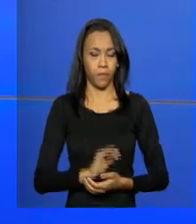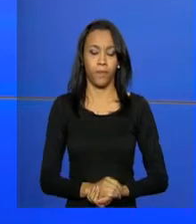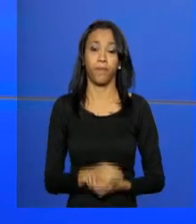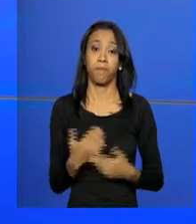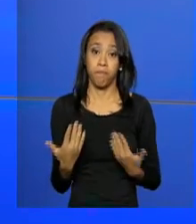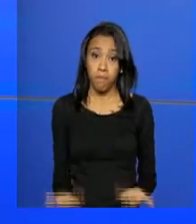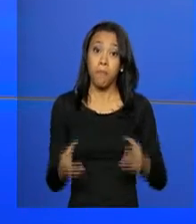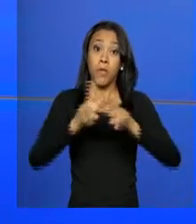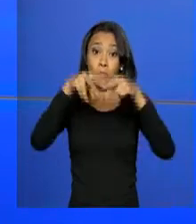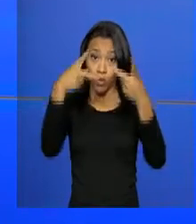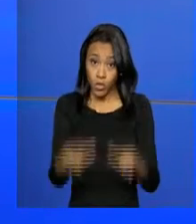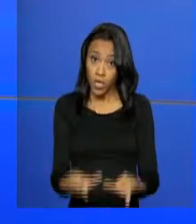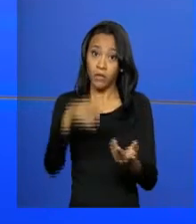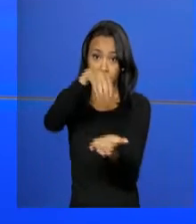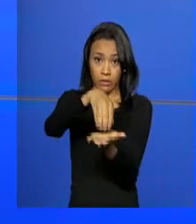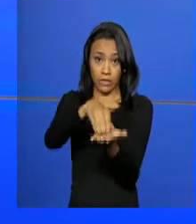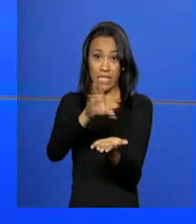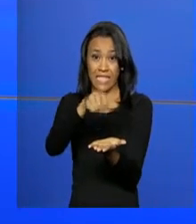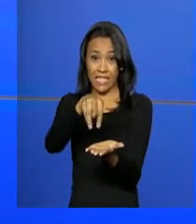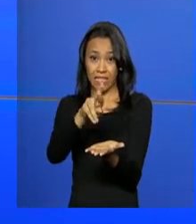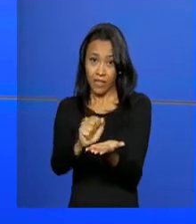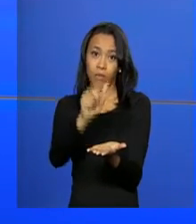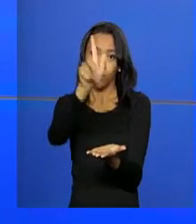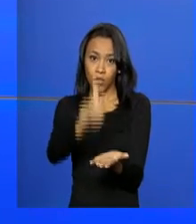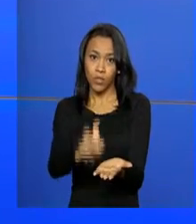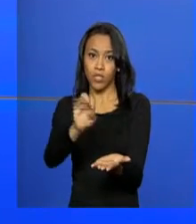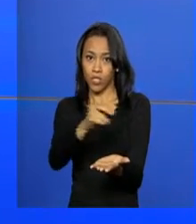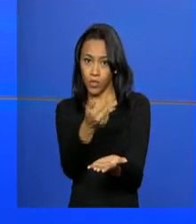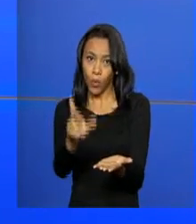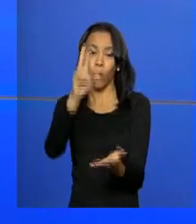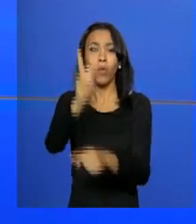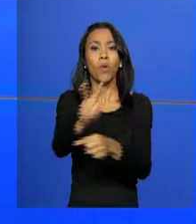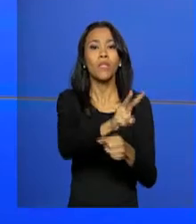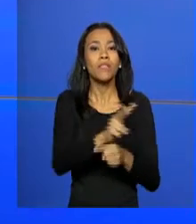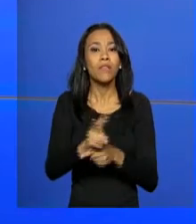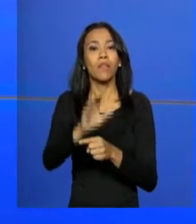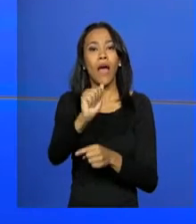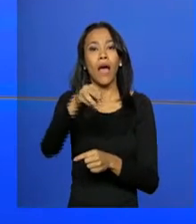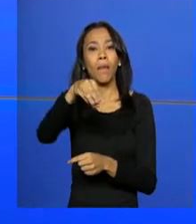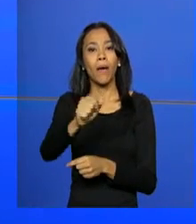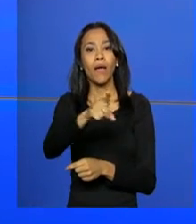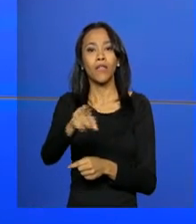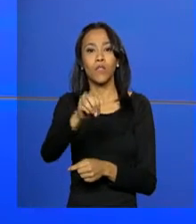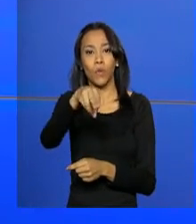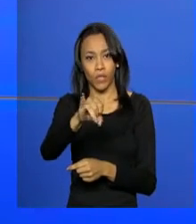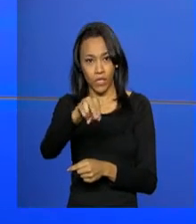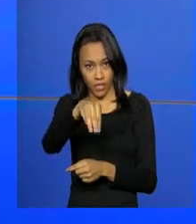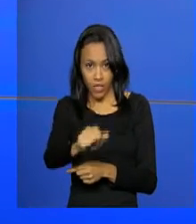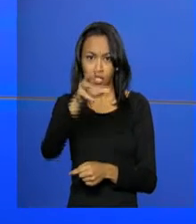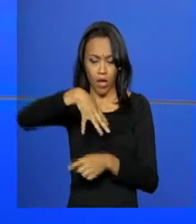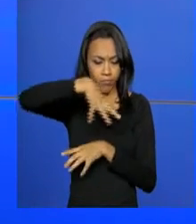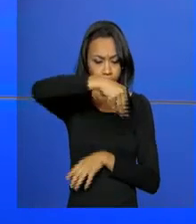Em um projeto coordenado pelo Centro Gestor e Operacional do Sistema de Proteção da Amazônia, o Senzipan, do Ministério da Defesa, já